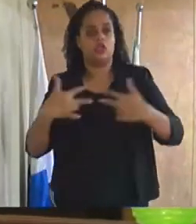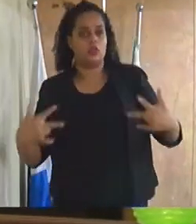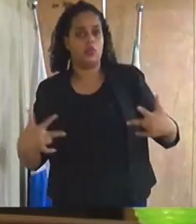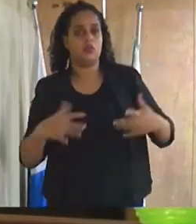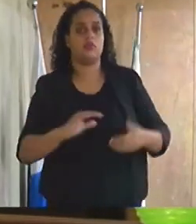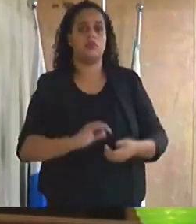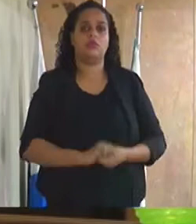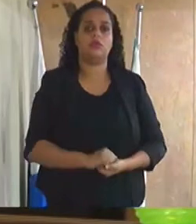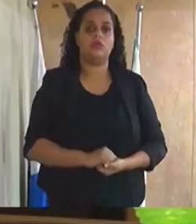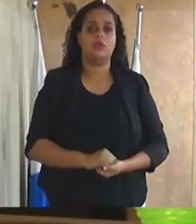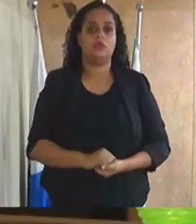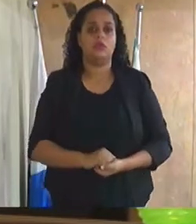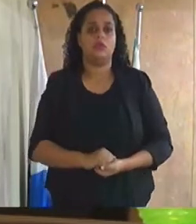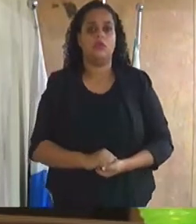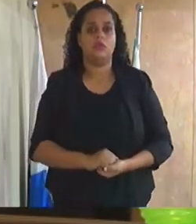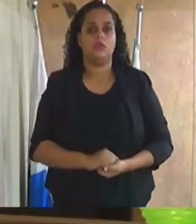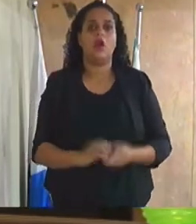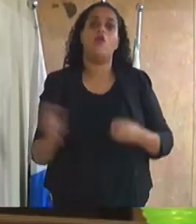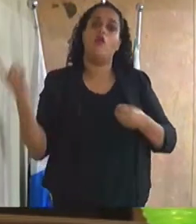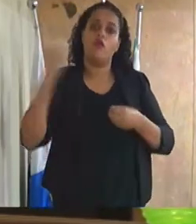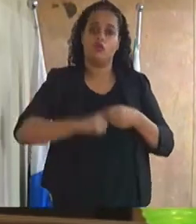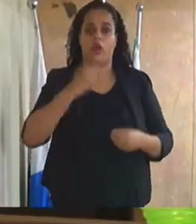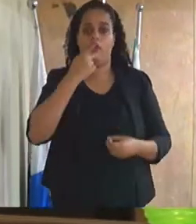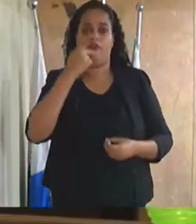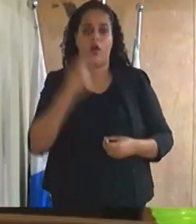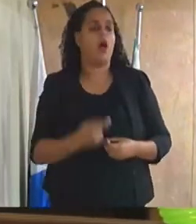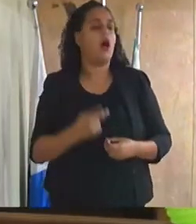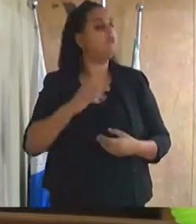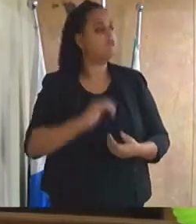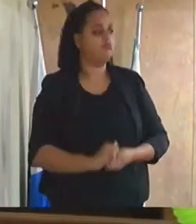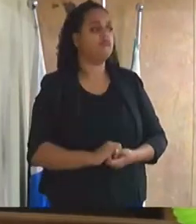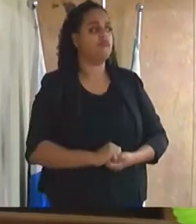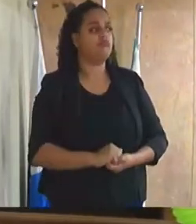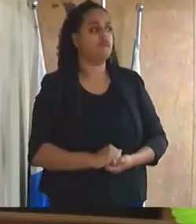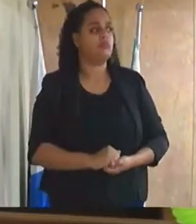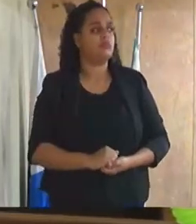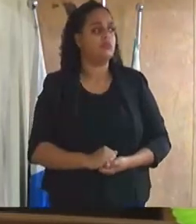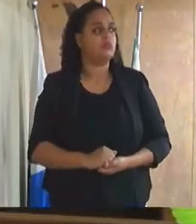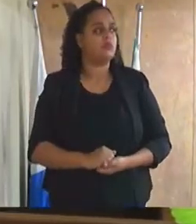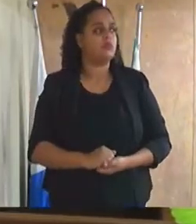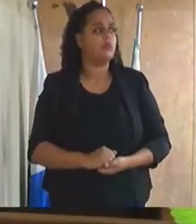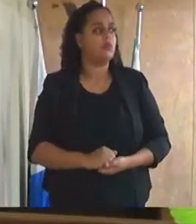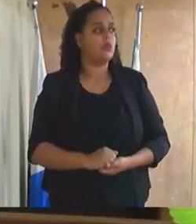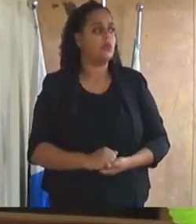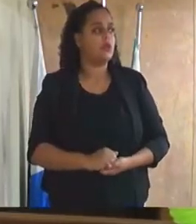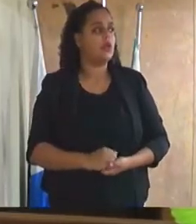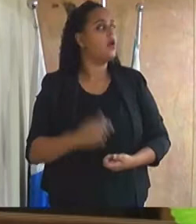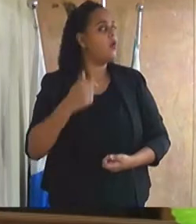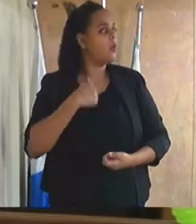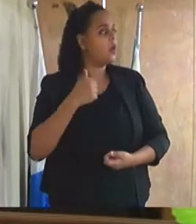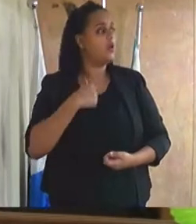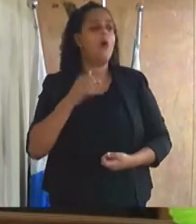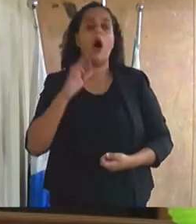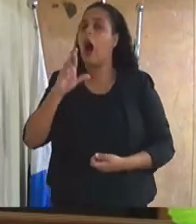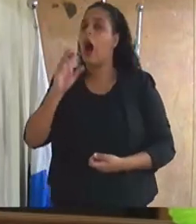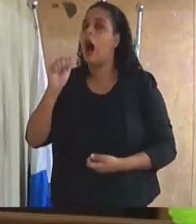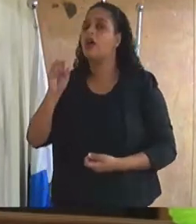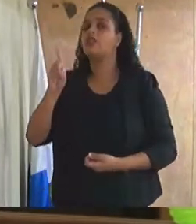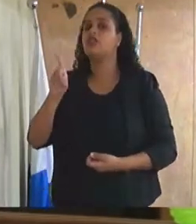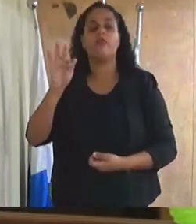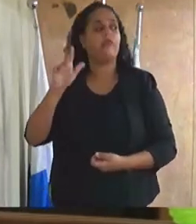Então, eu vou voltar a falar, eu aqui quero ratificar as palavras em relação